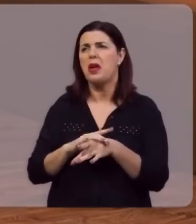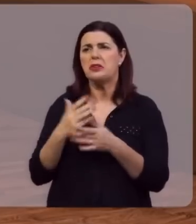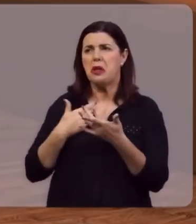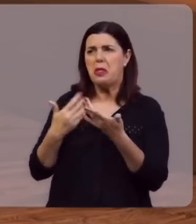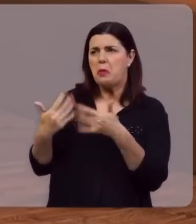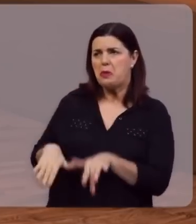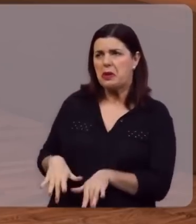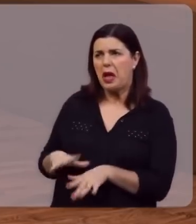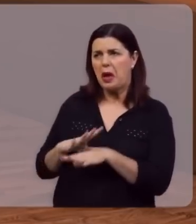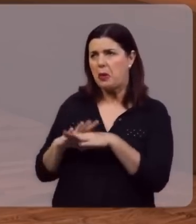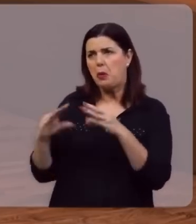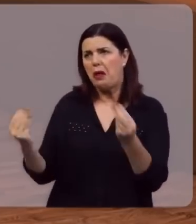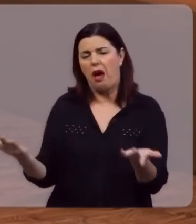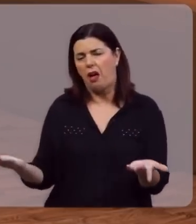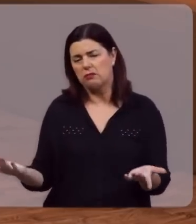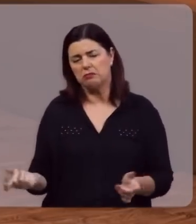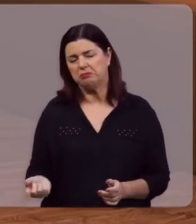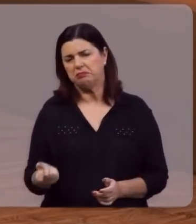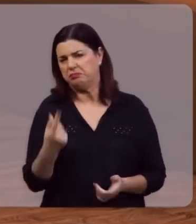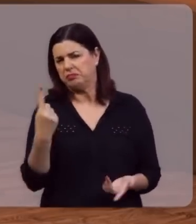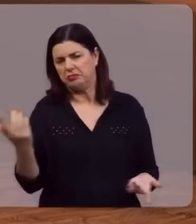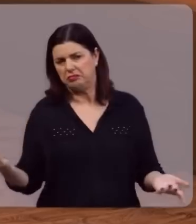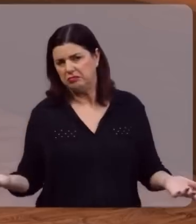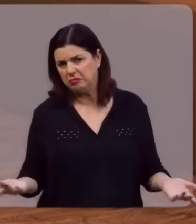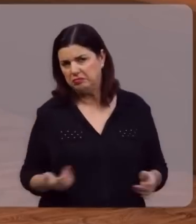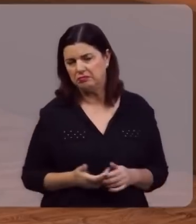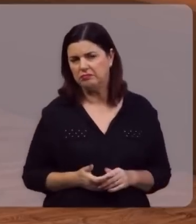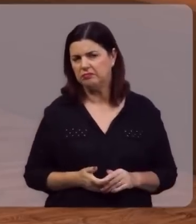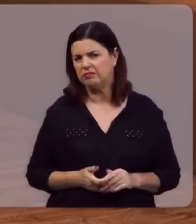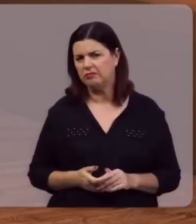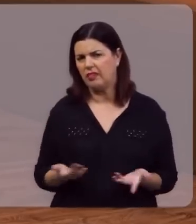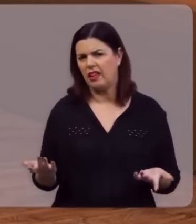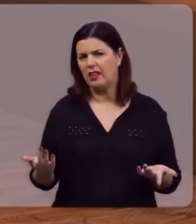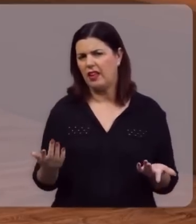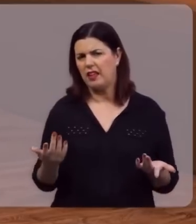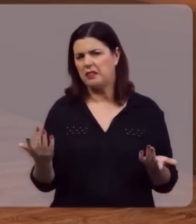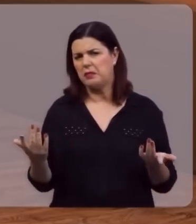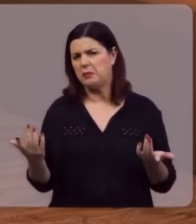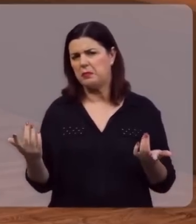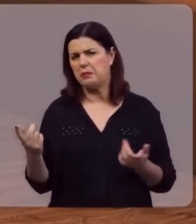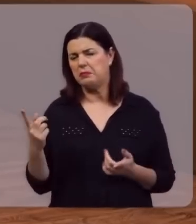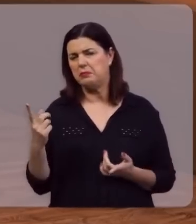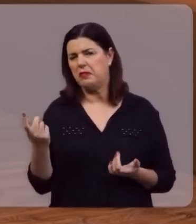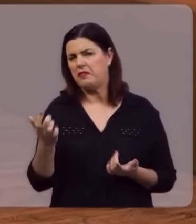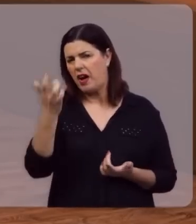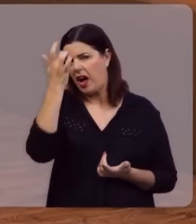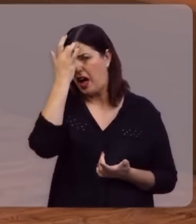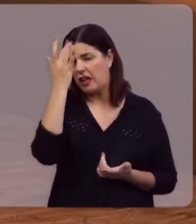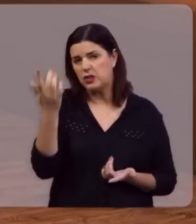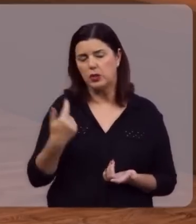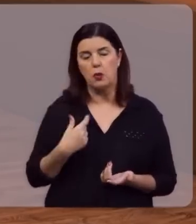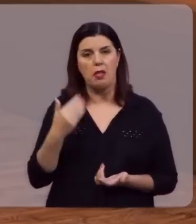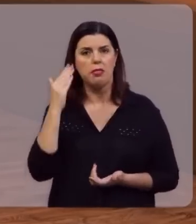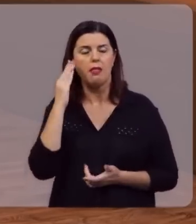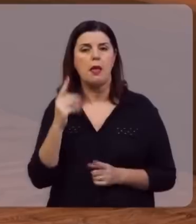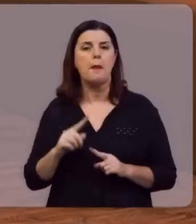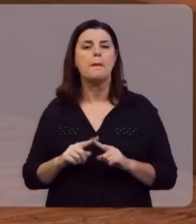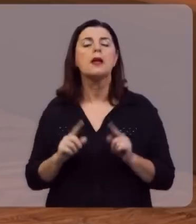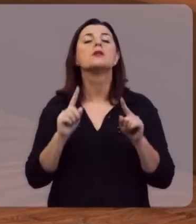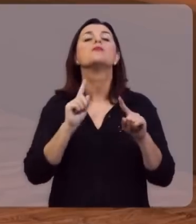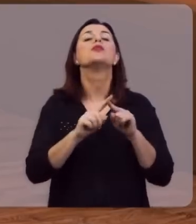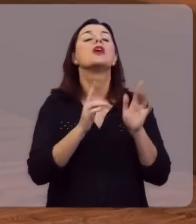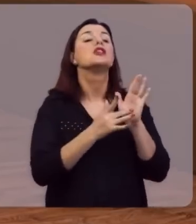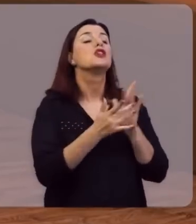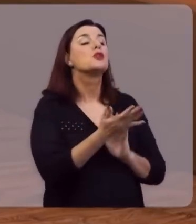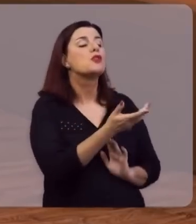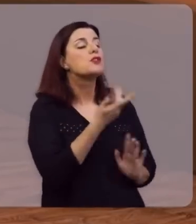gostaria de ser curado? É muito óbvio essa pergunta, é o óbvio ululante, diríamos nós. Mas por que